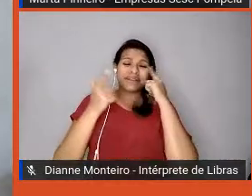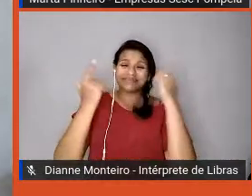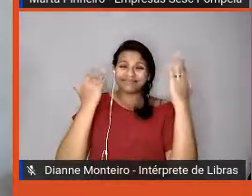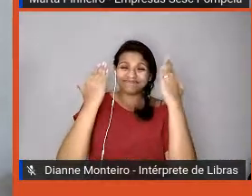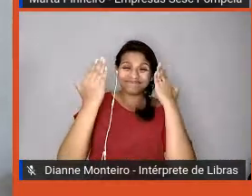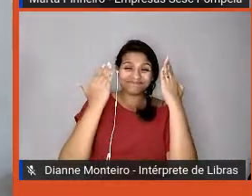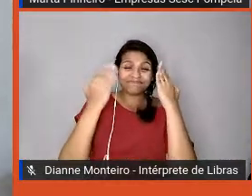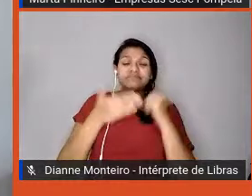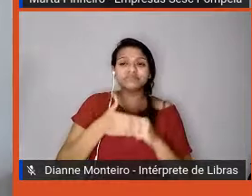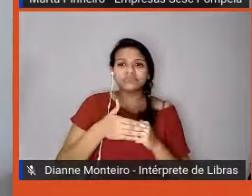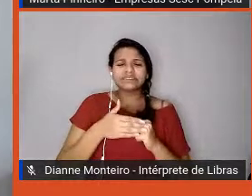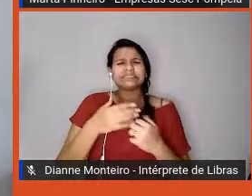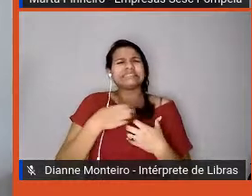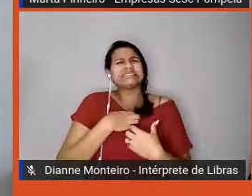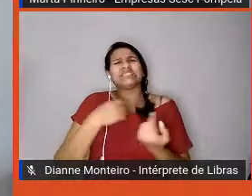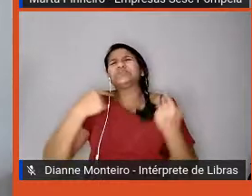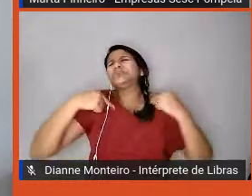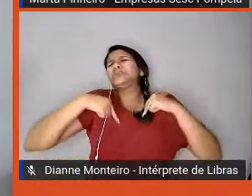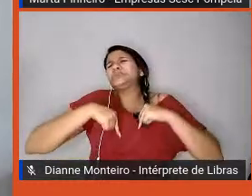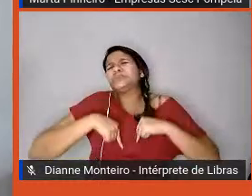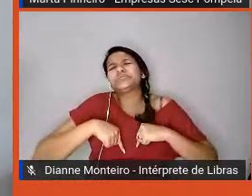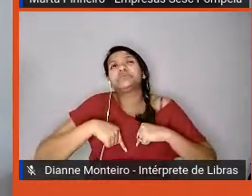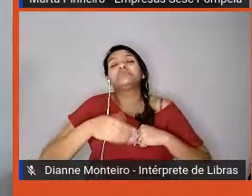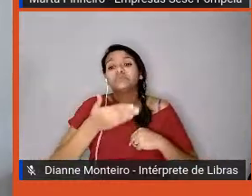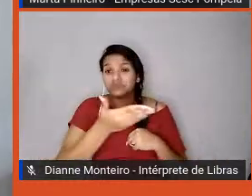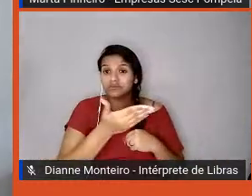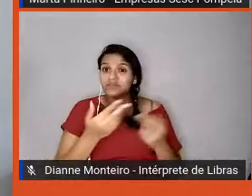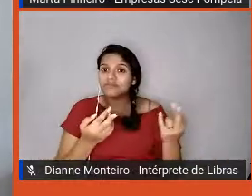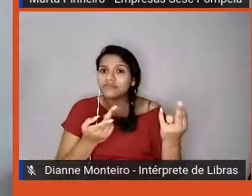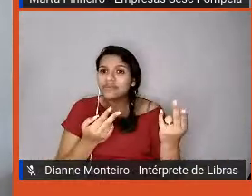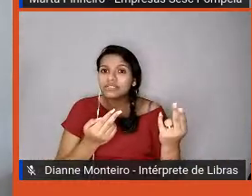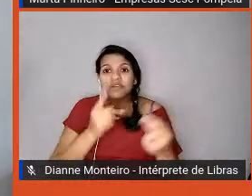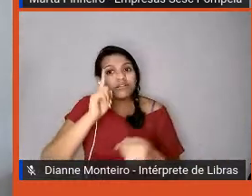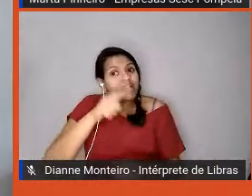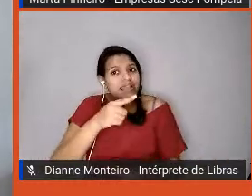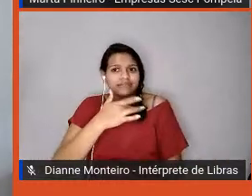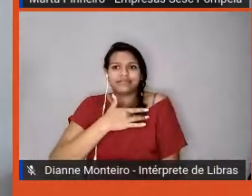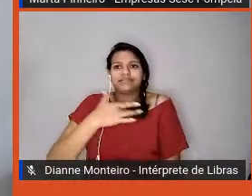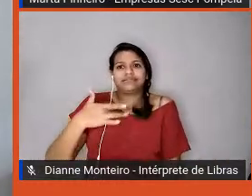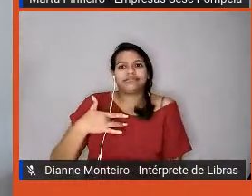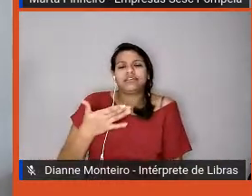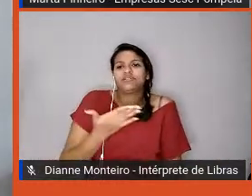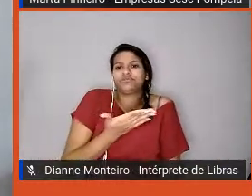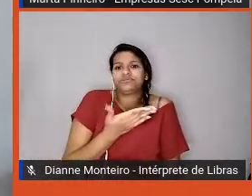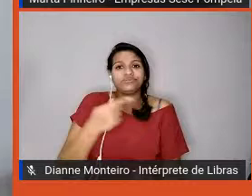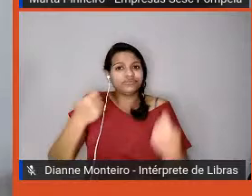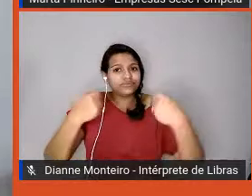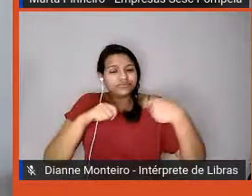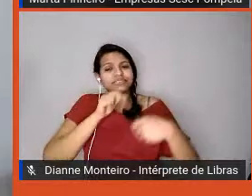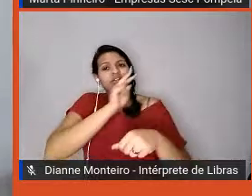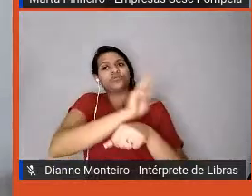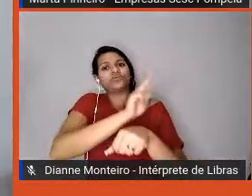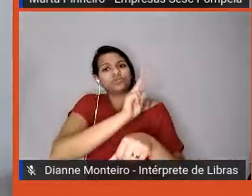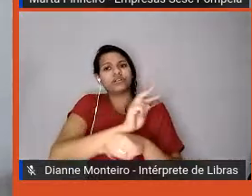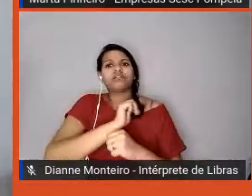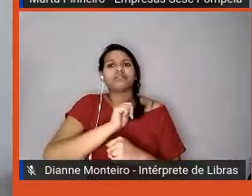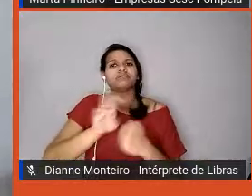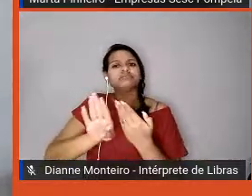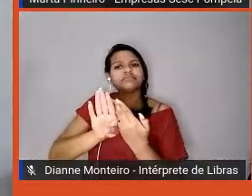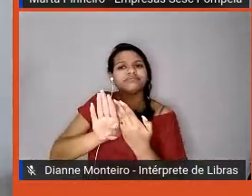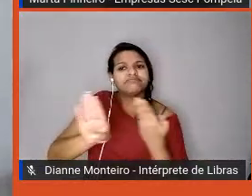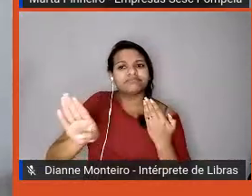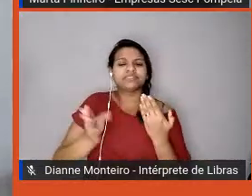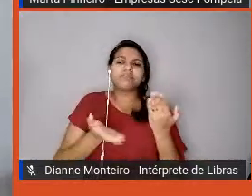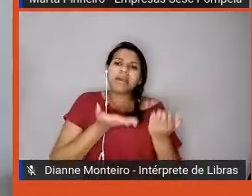precisa fazer isso, não exatamente cuidar da saúde emocional do colaborador por causa só da produtividade ou porque